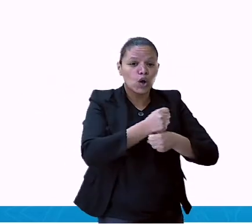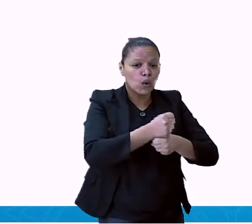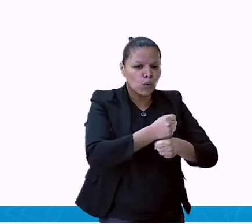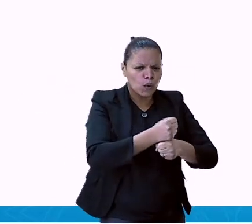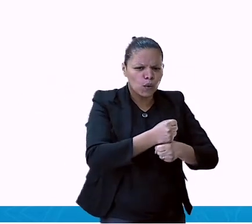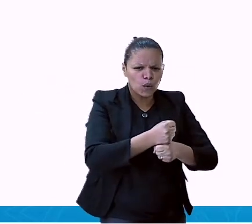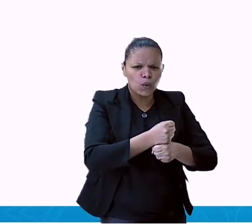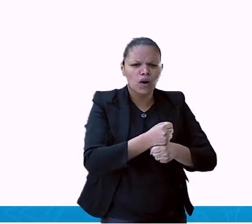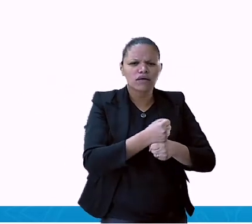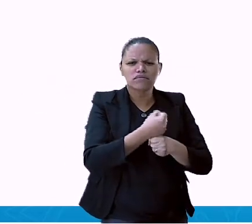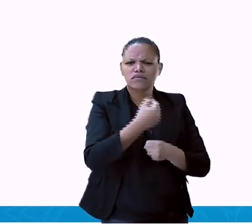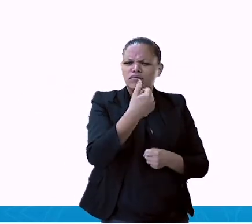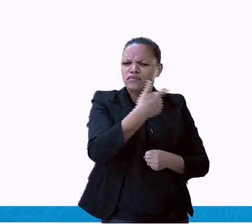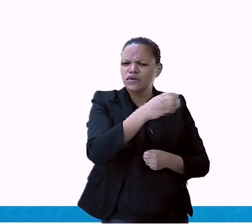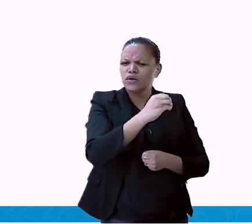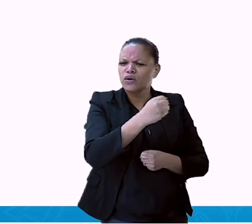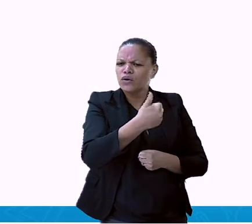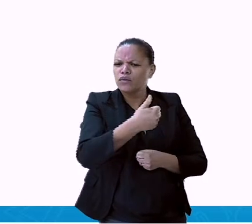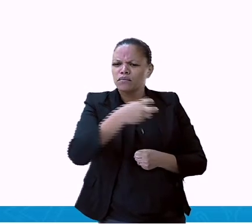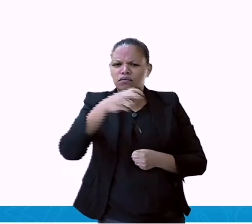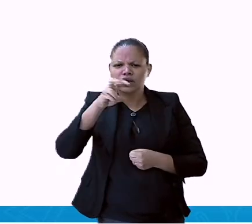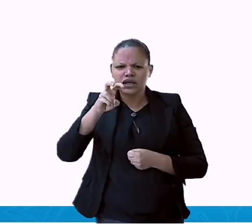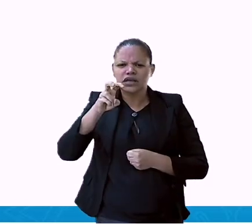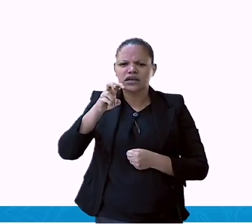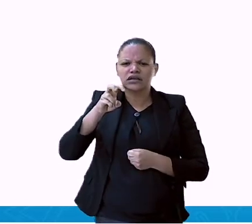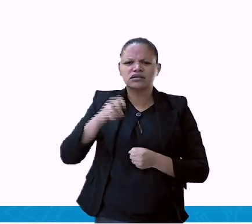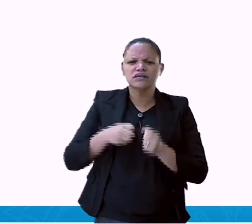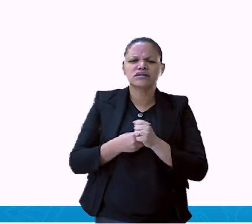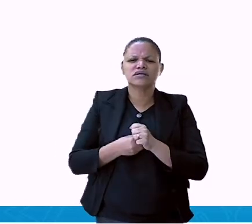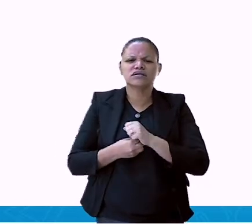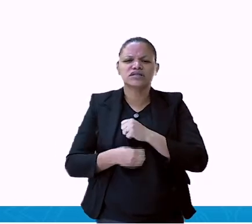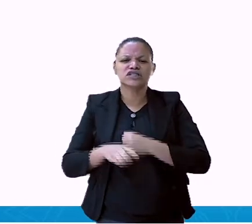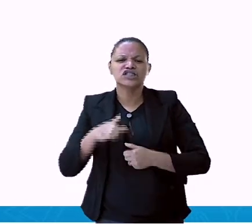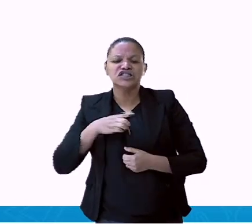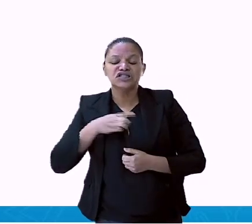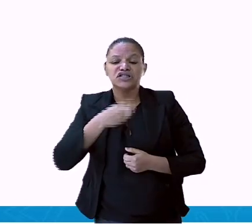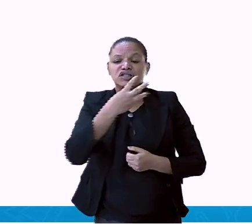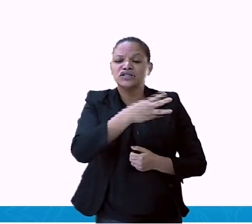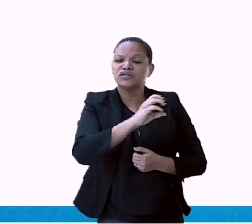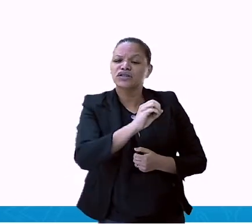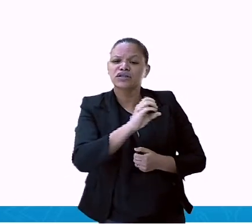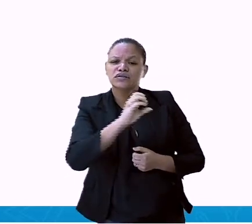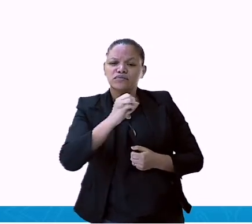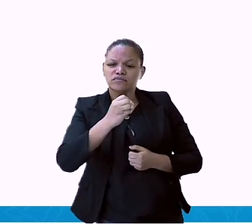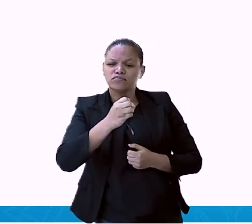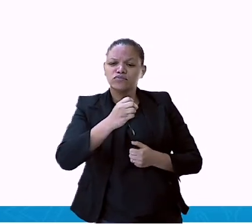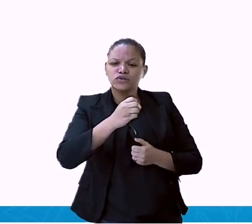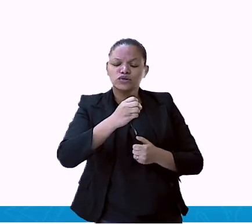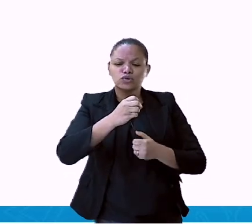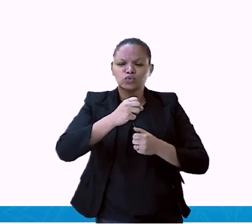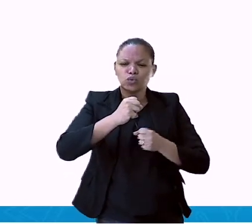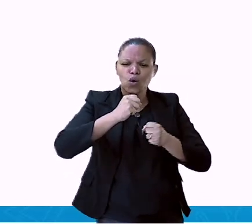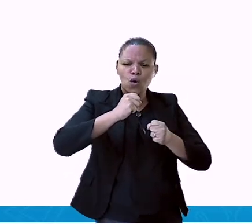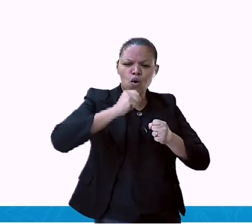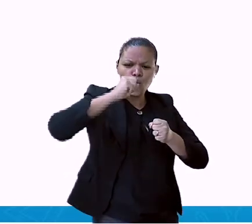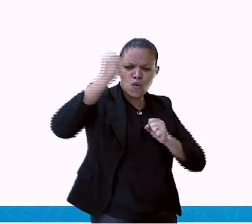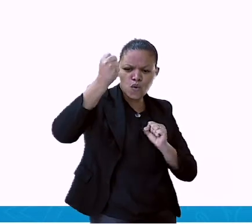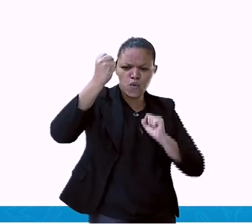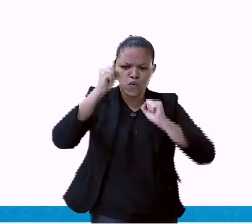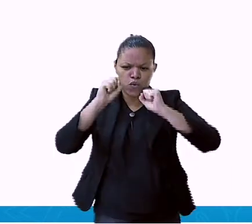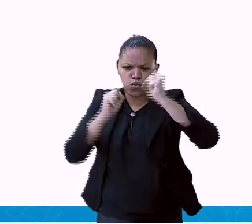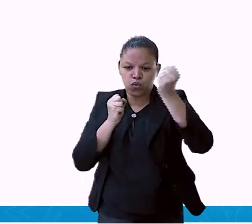atletismo e 200 ginástica. No ano de 2016, 500 alunos